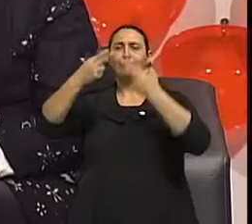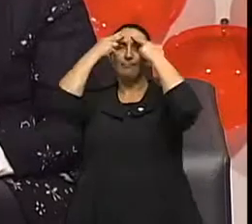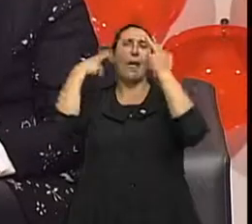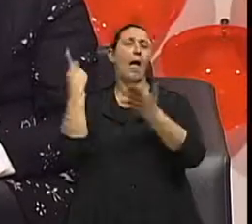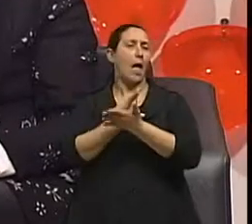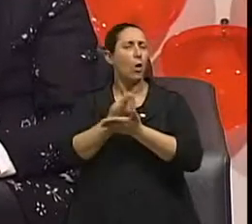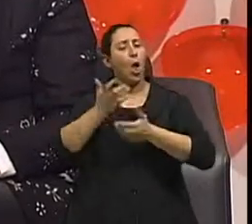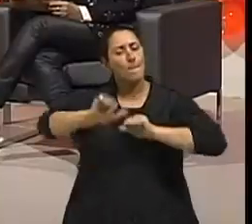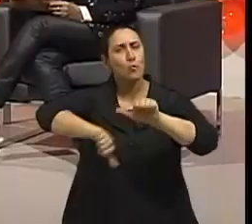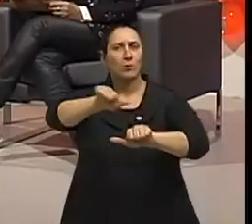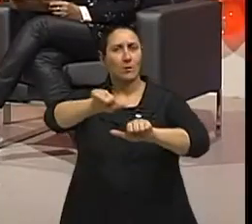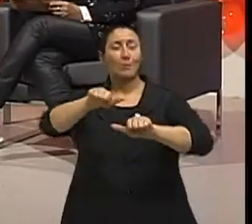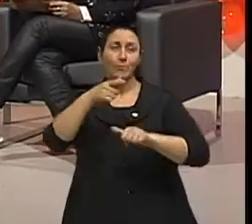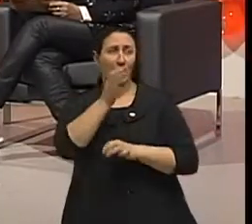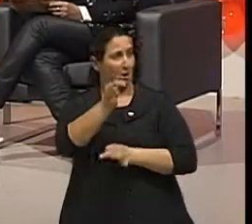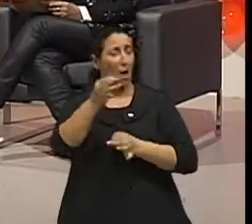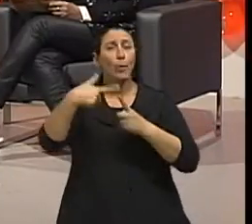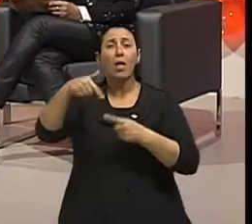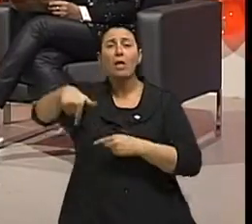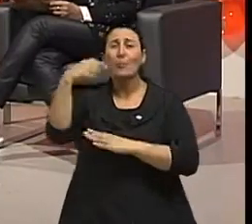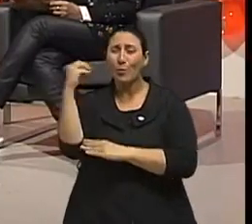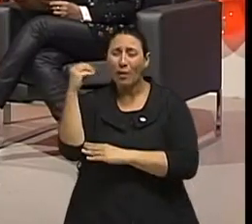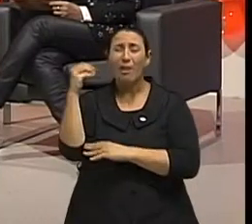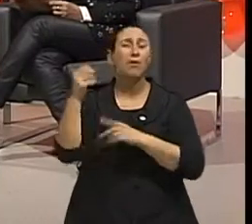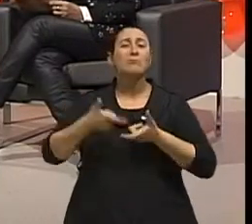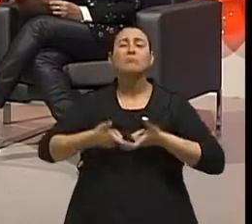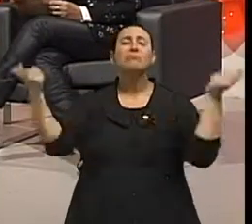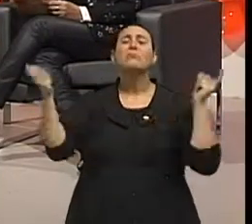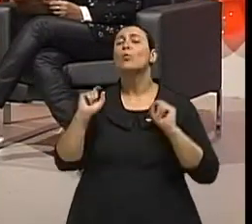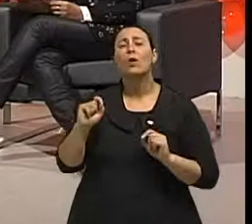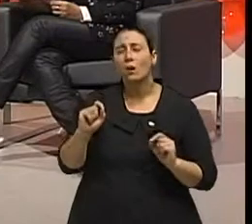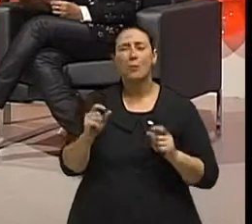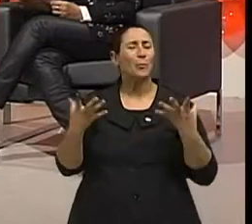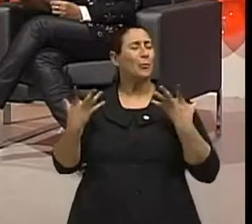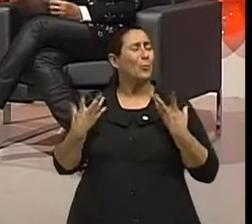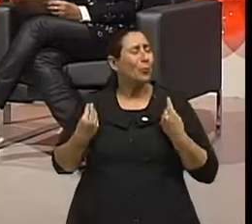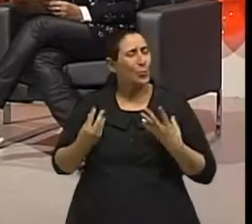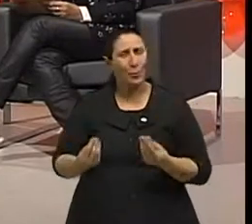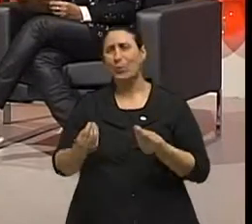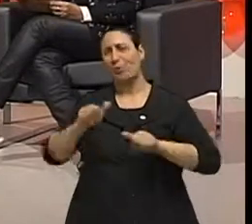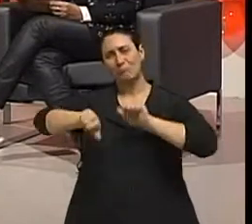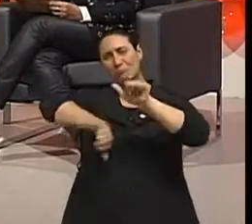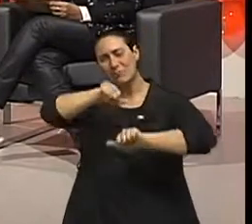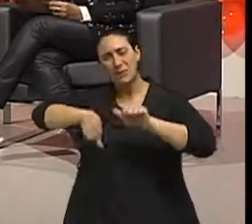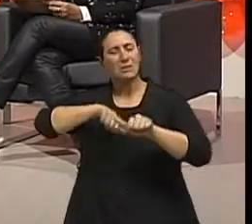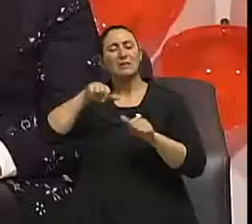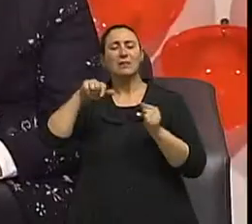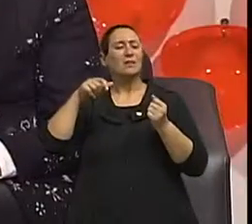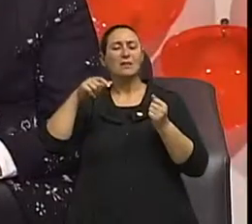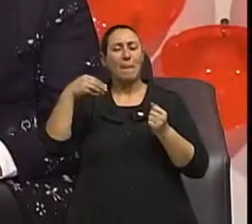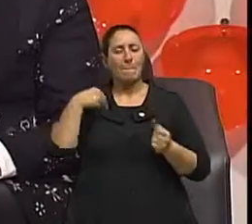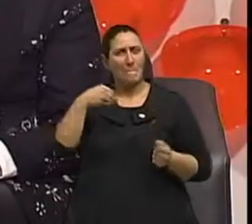aqui em Porto Alegre, os avanços em nível de aparelhos modernos, o último tipo, e médicos